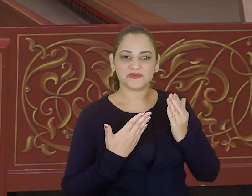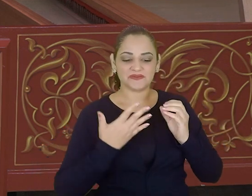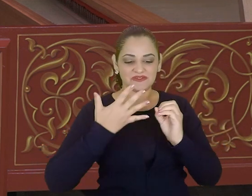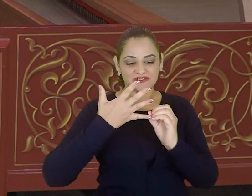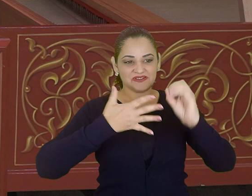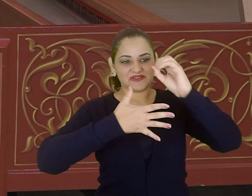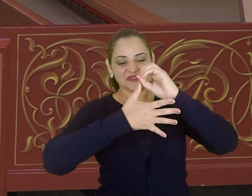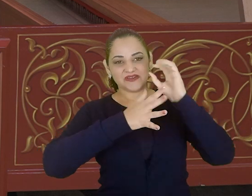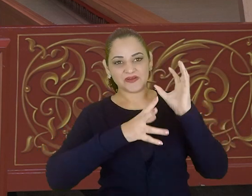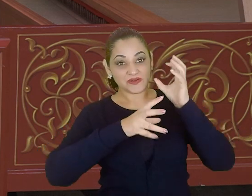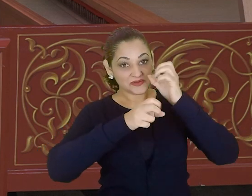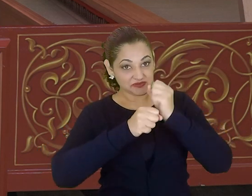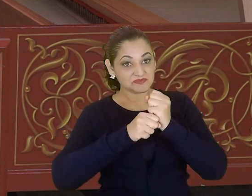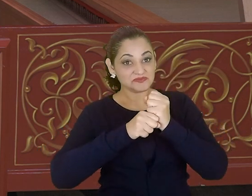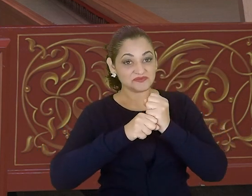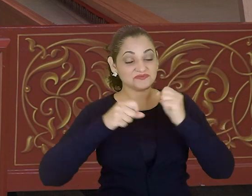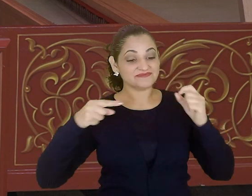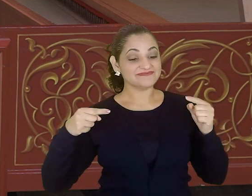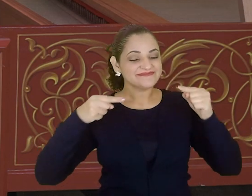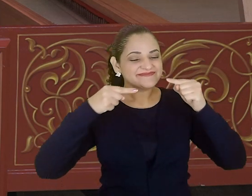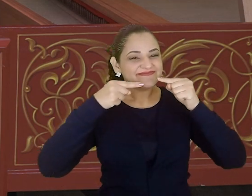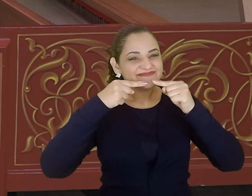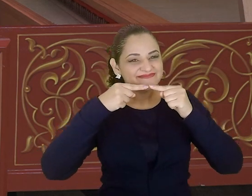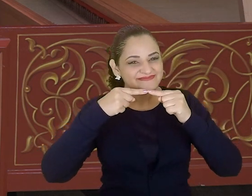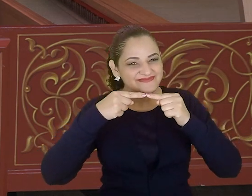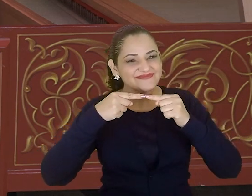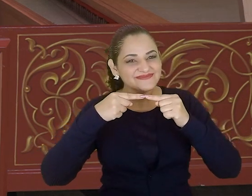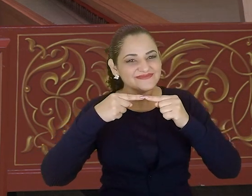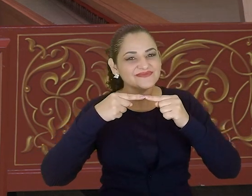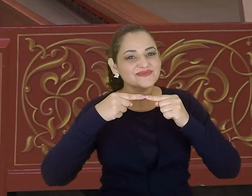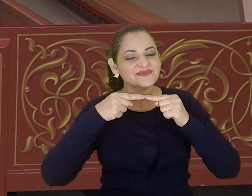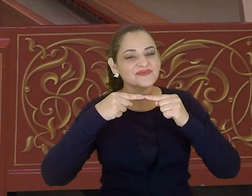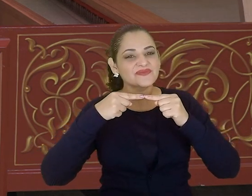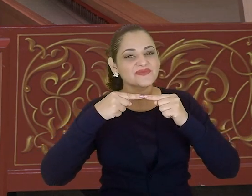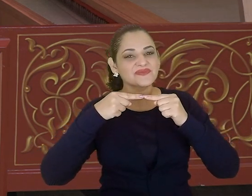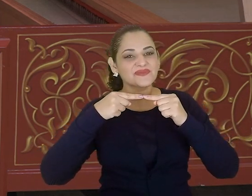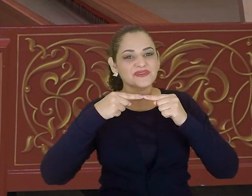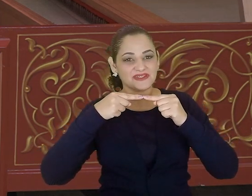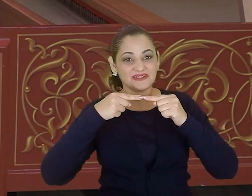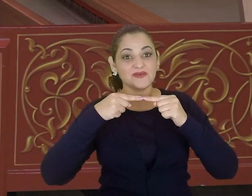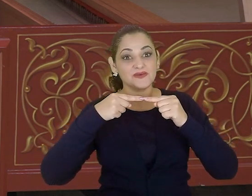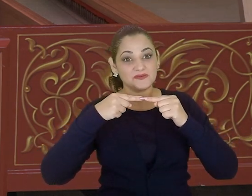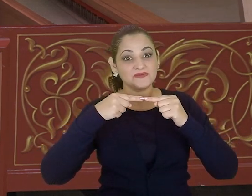consonante, uma tensão